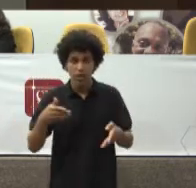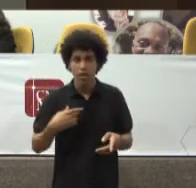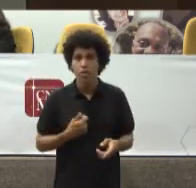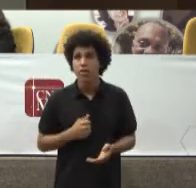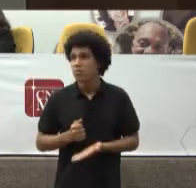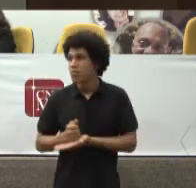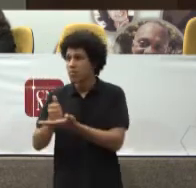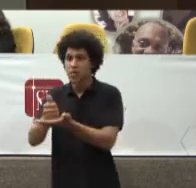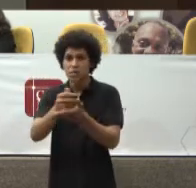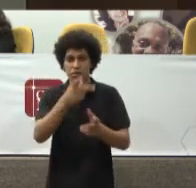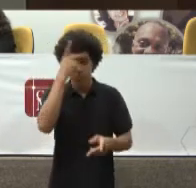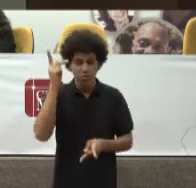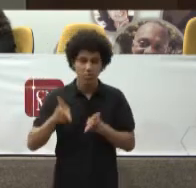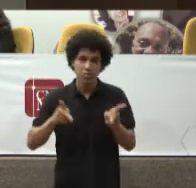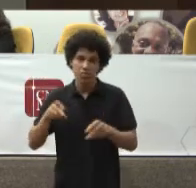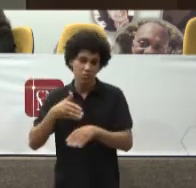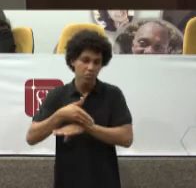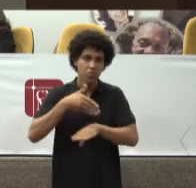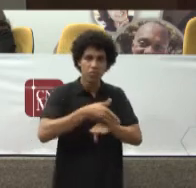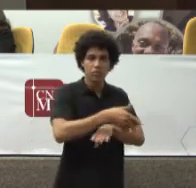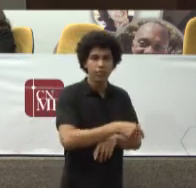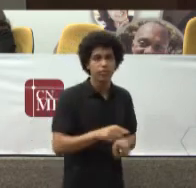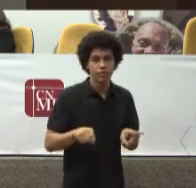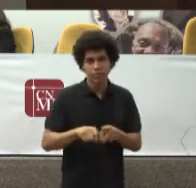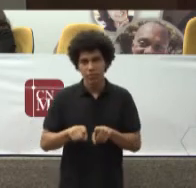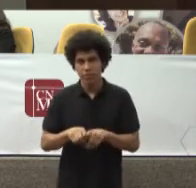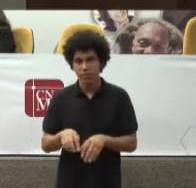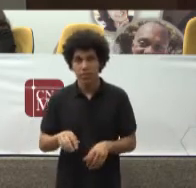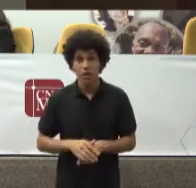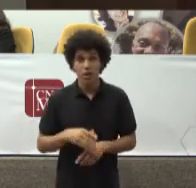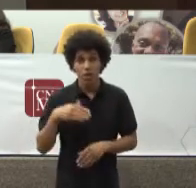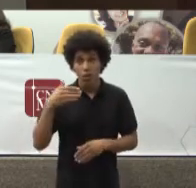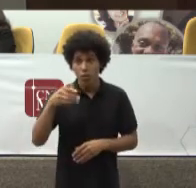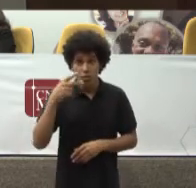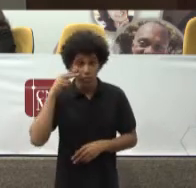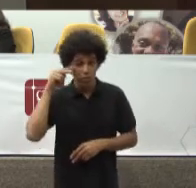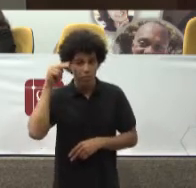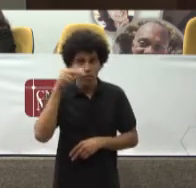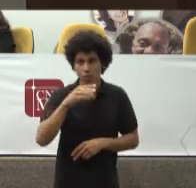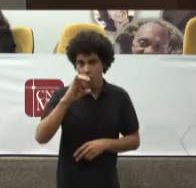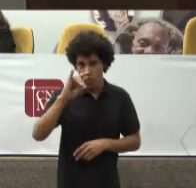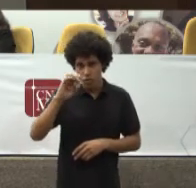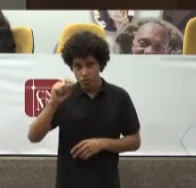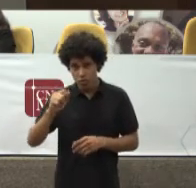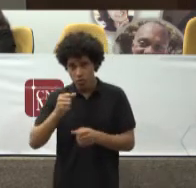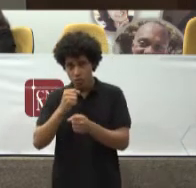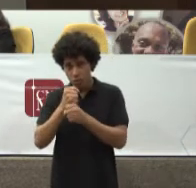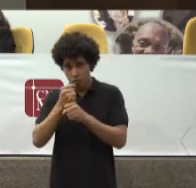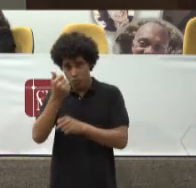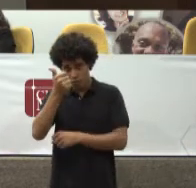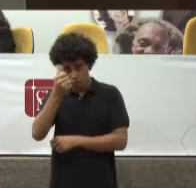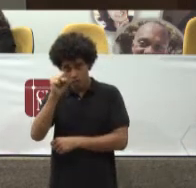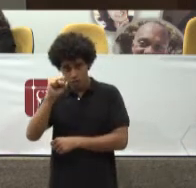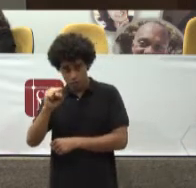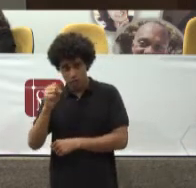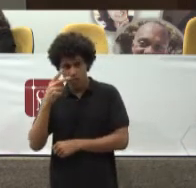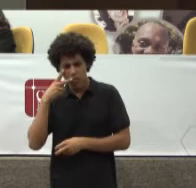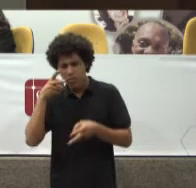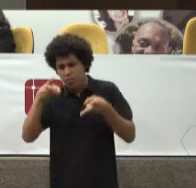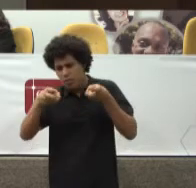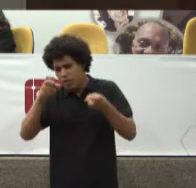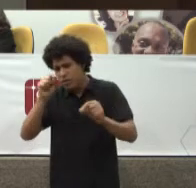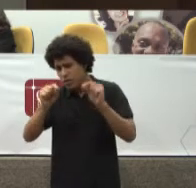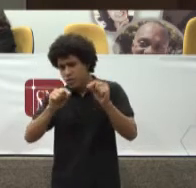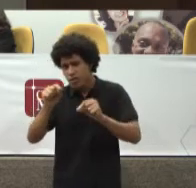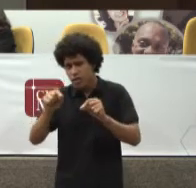Da população Quando nós vamos Ler a Constituição De 88 Percebe-se Que Essas noções